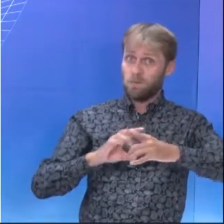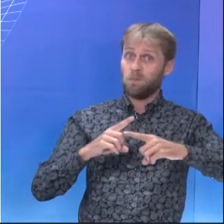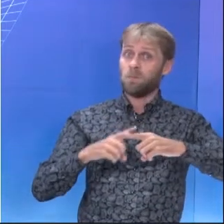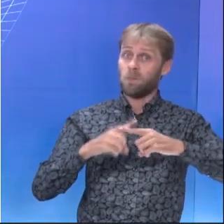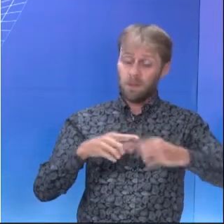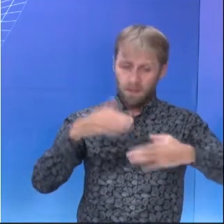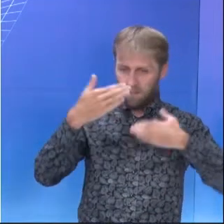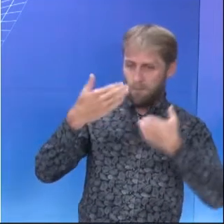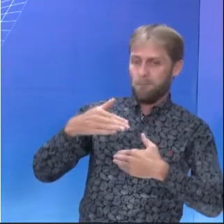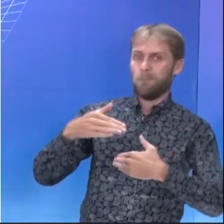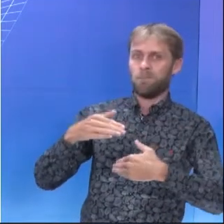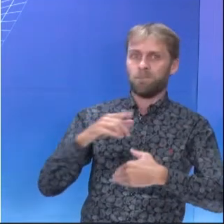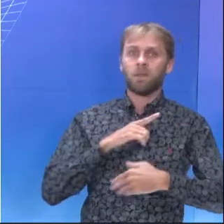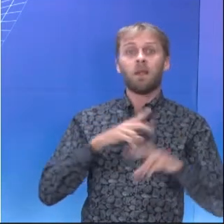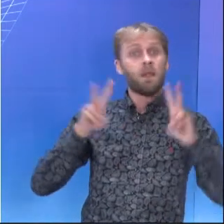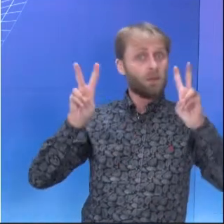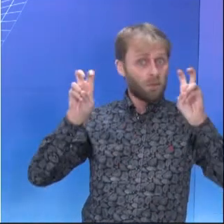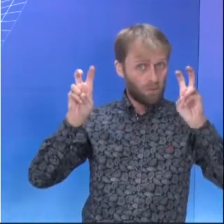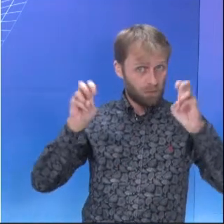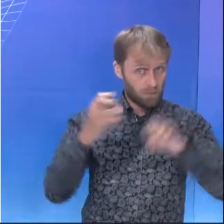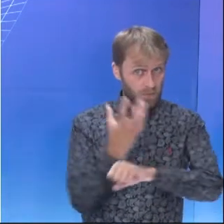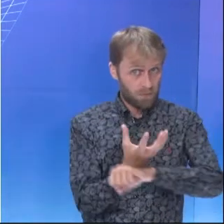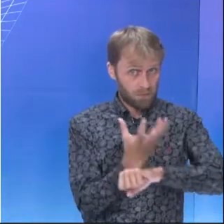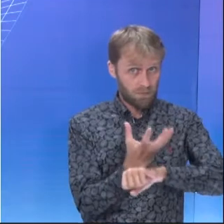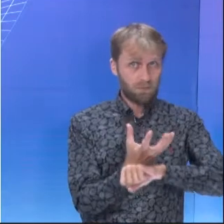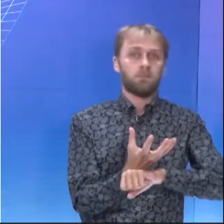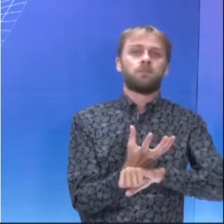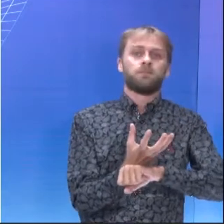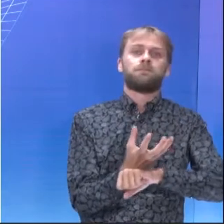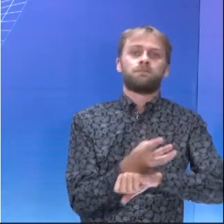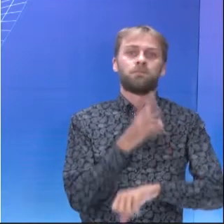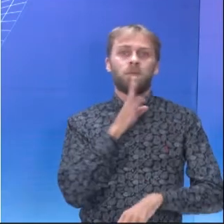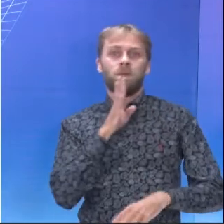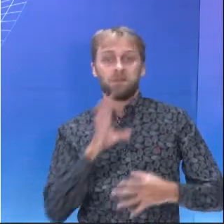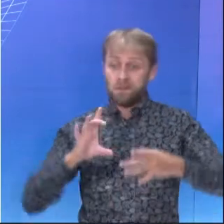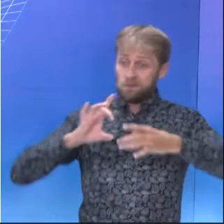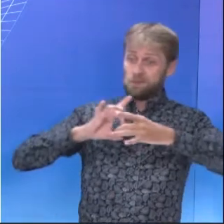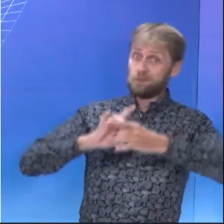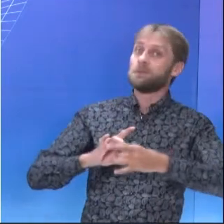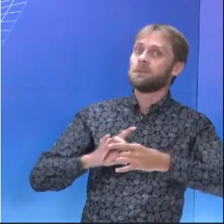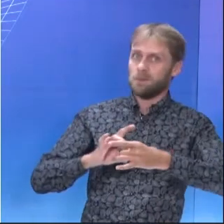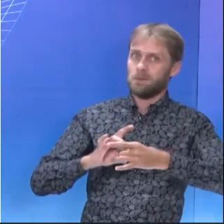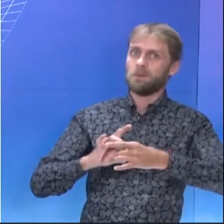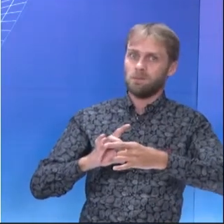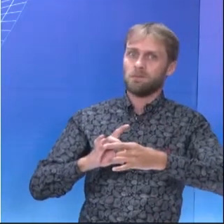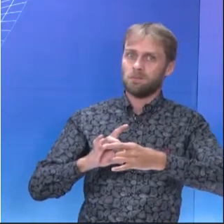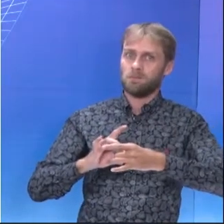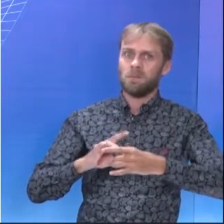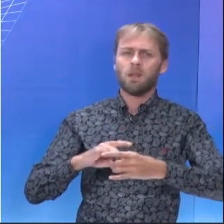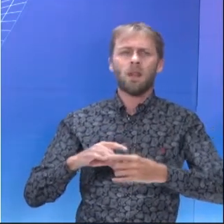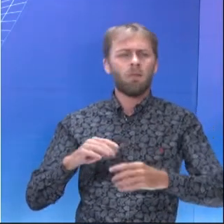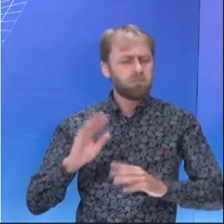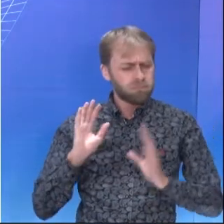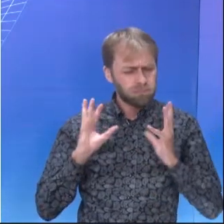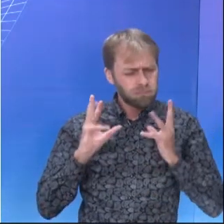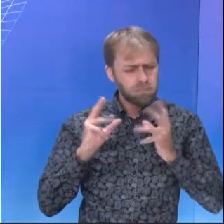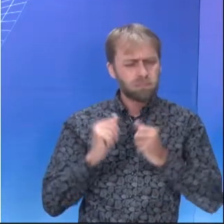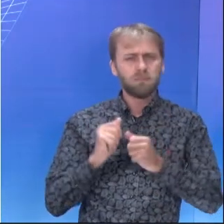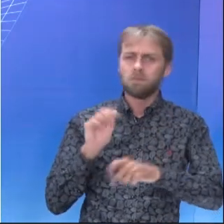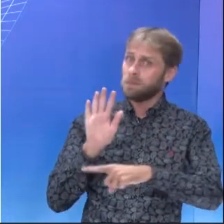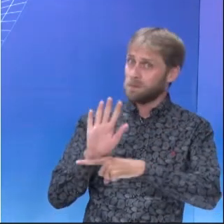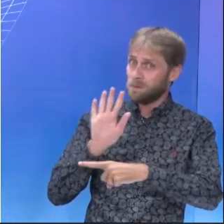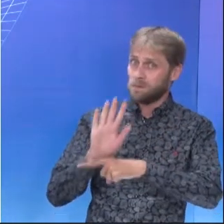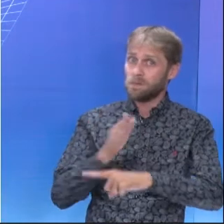responder uma prova engloba tudo isso. O conteúdo daquela disciplina, o teu conhecimento de